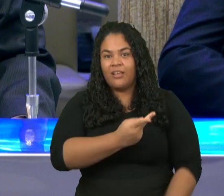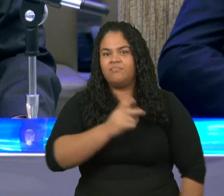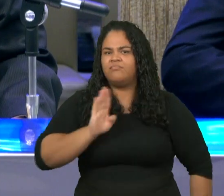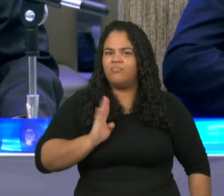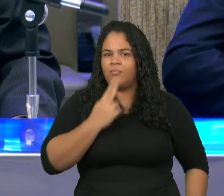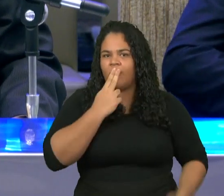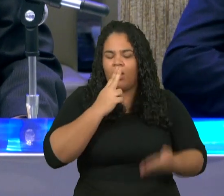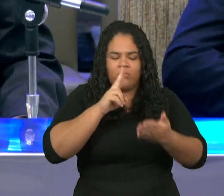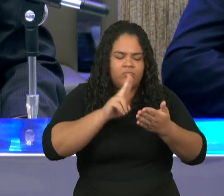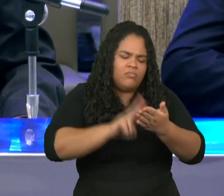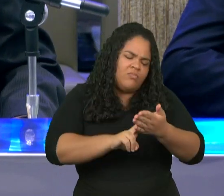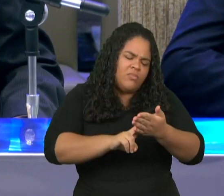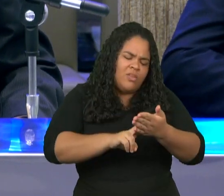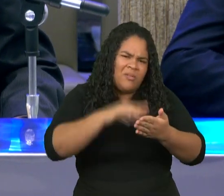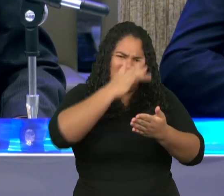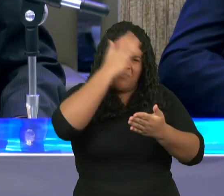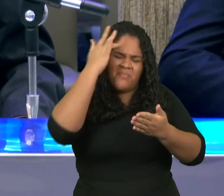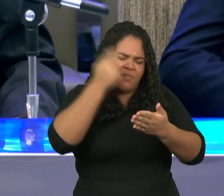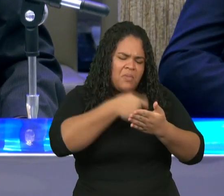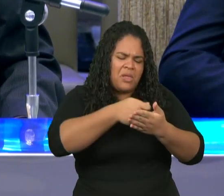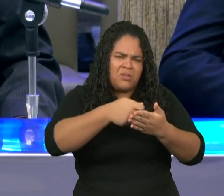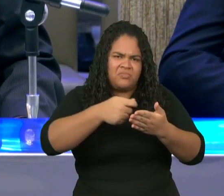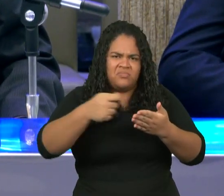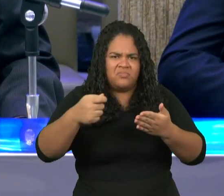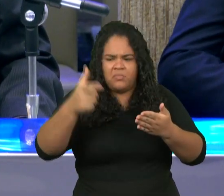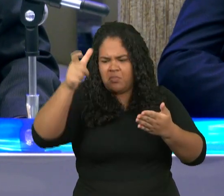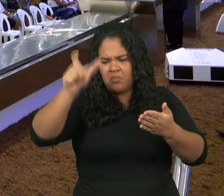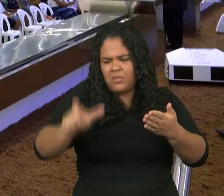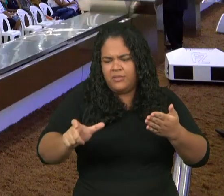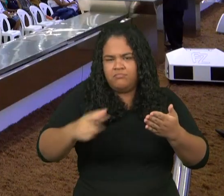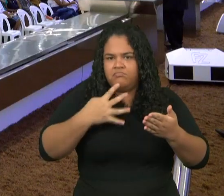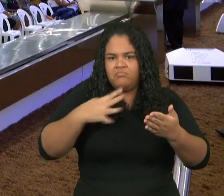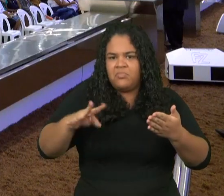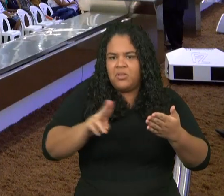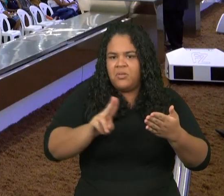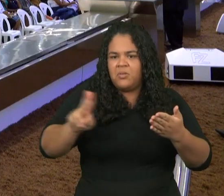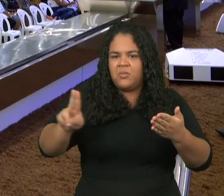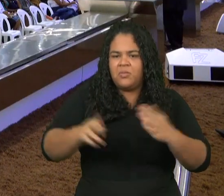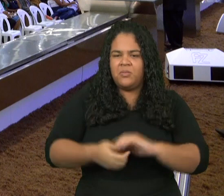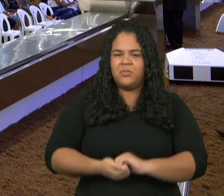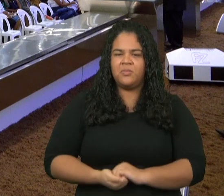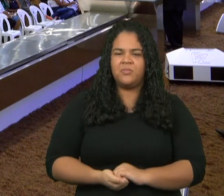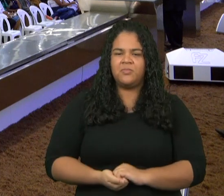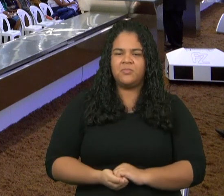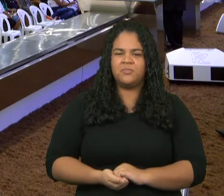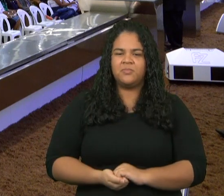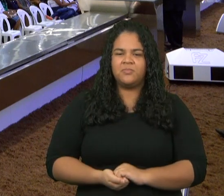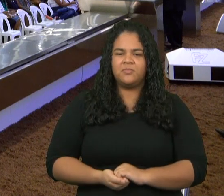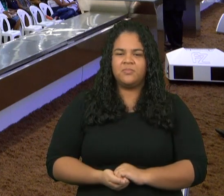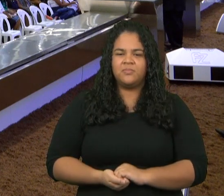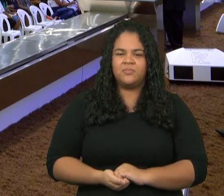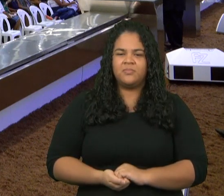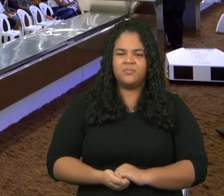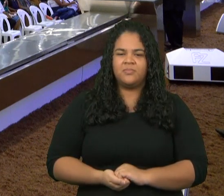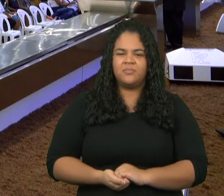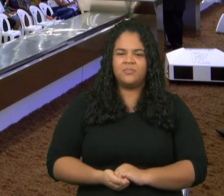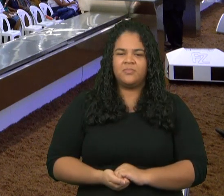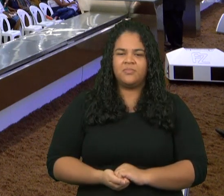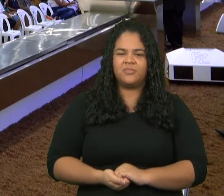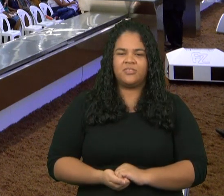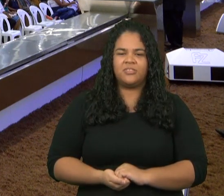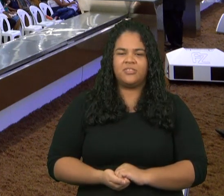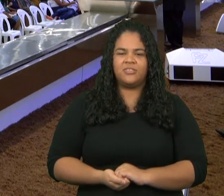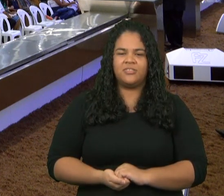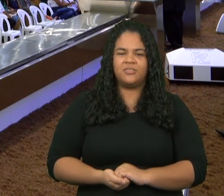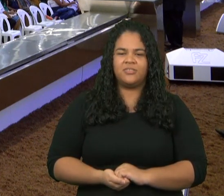porque no texto a Bíblia não registra quem foi o autor, mas